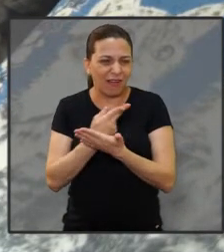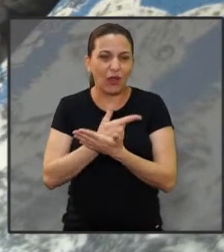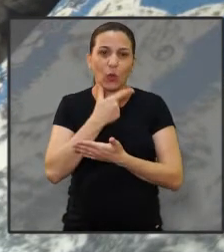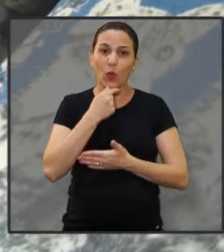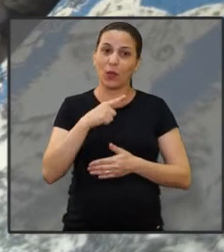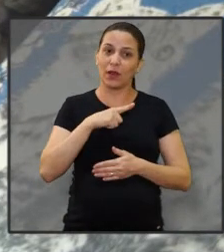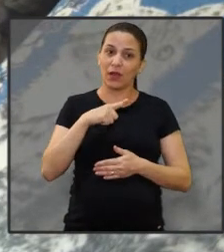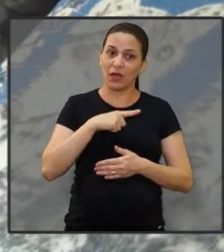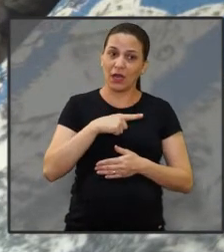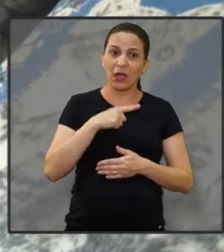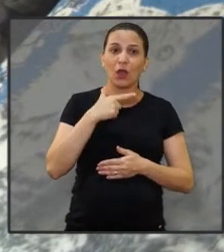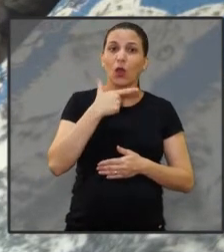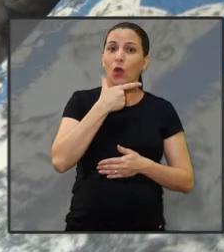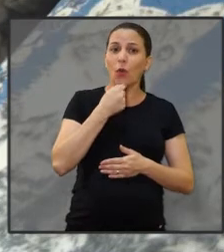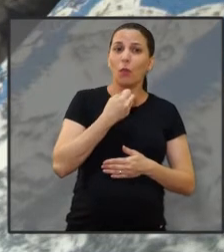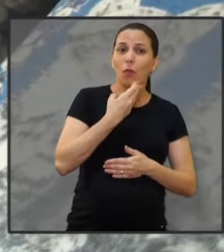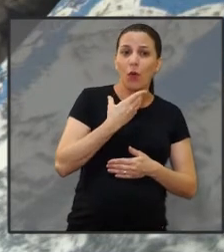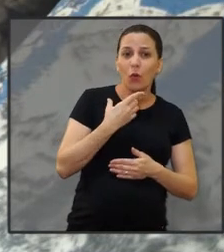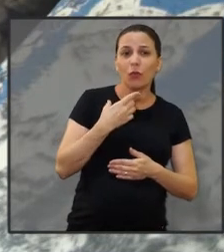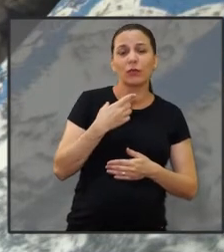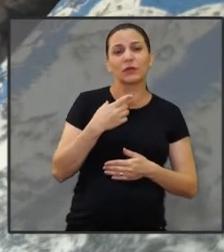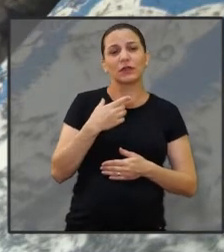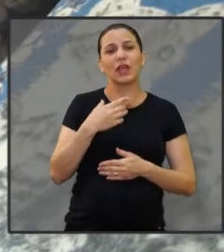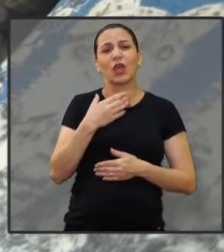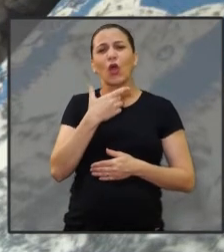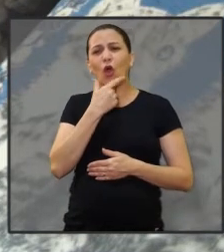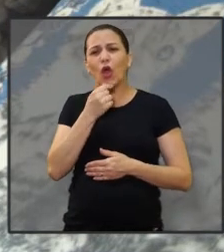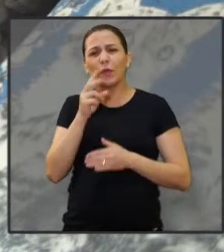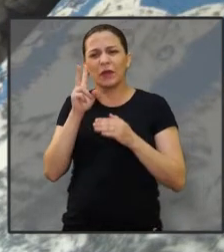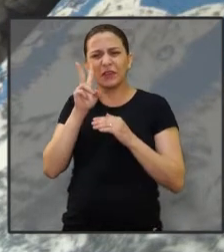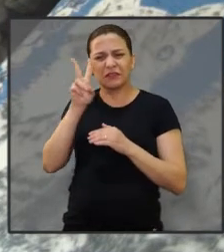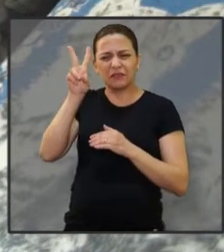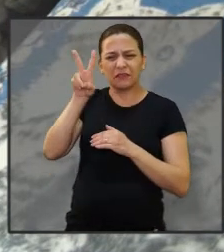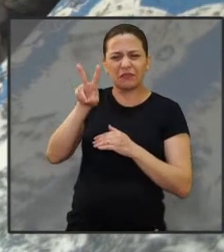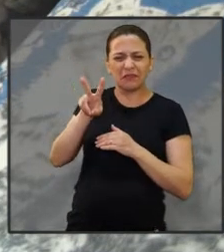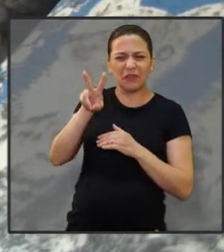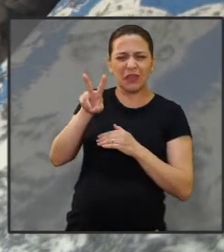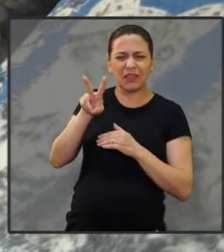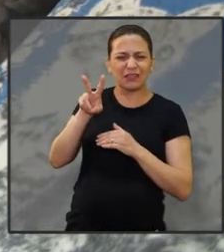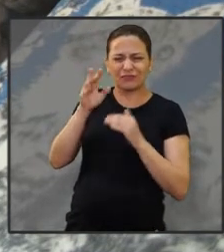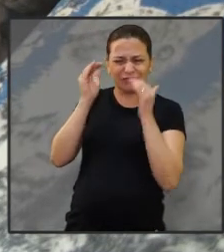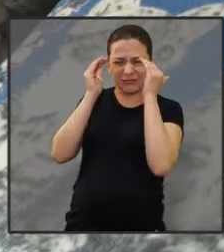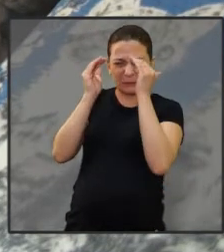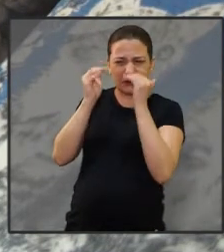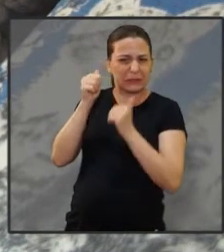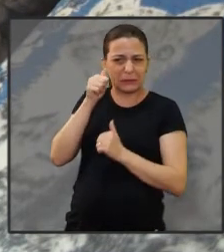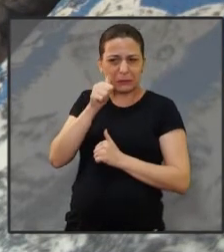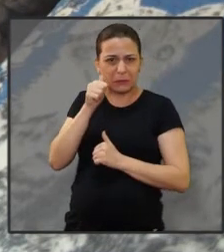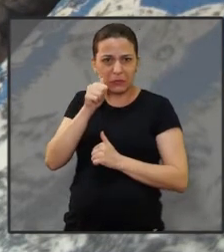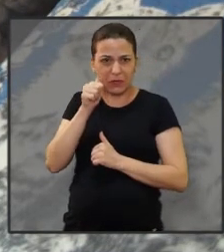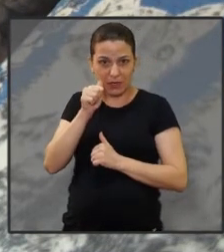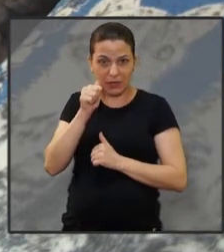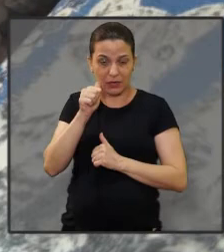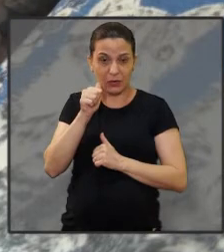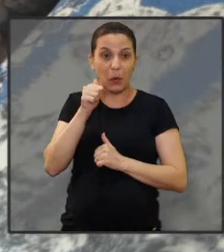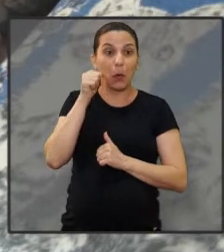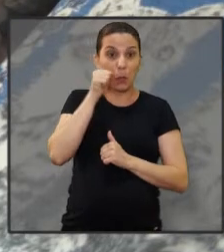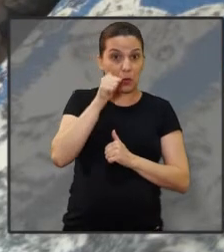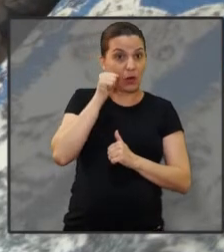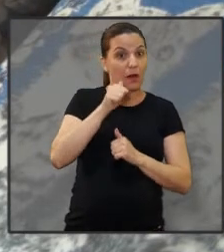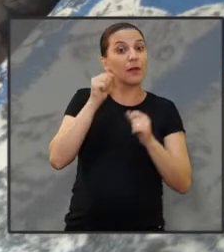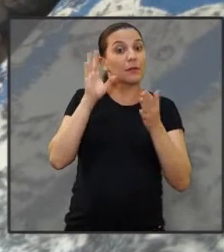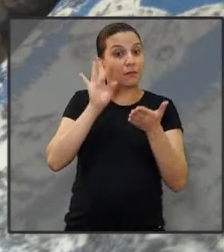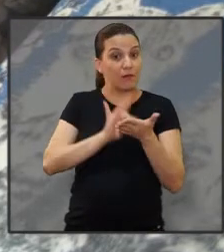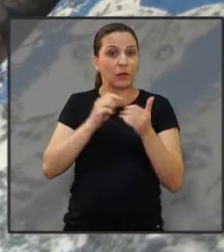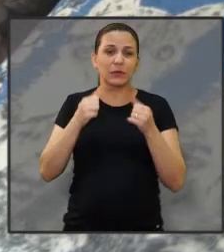Tem homens bons. Tem homens que já vê você, não te respeita. Eu acho que nós, mulher, teríamos que se